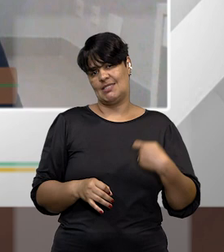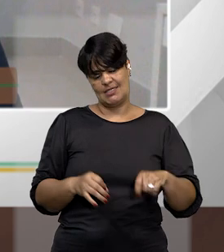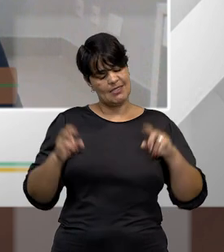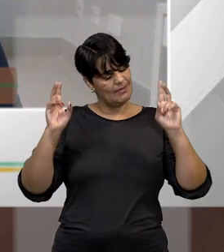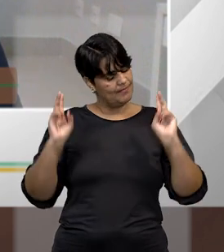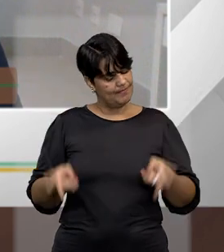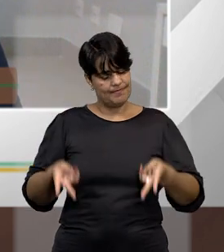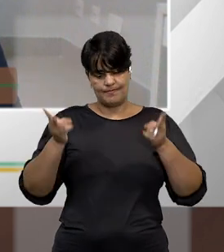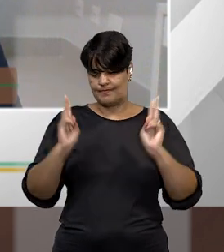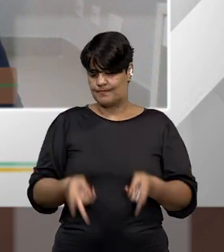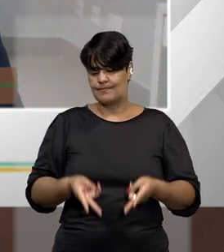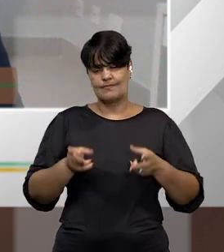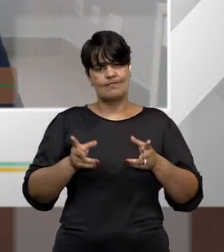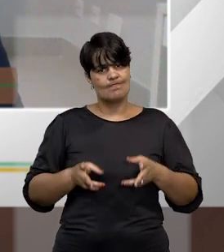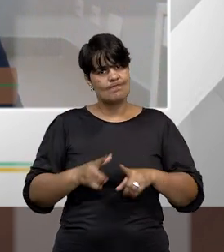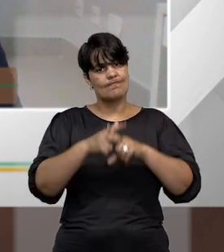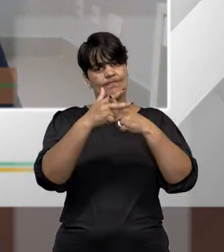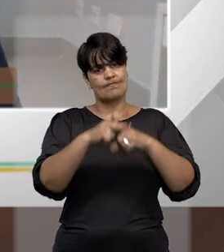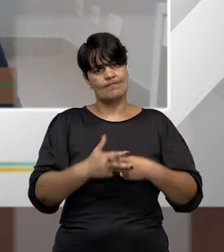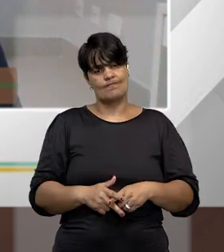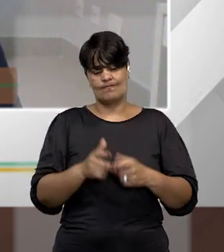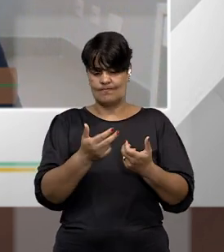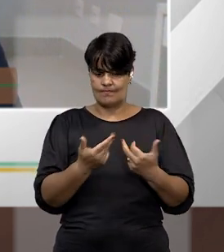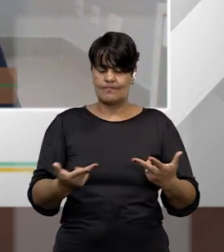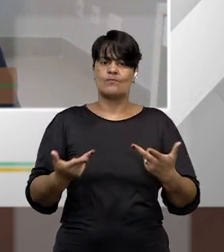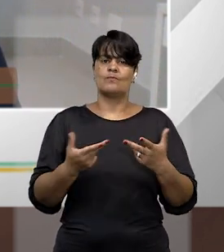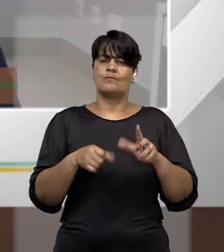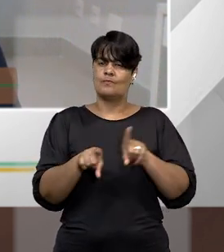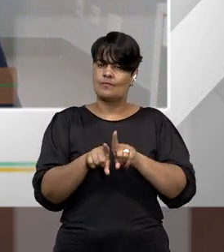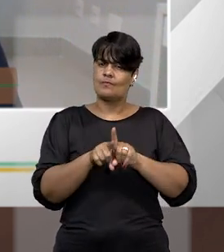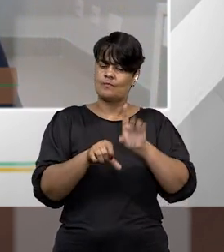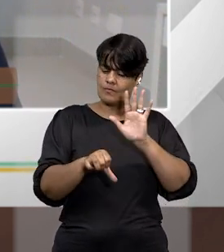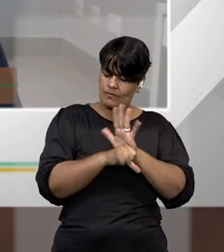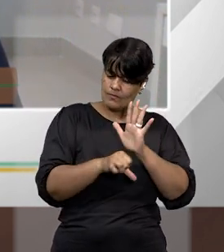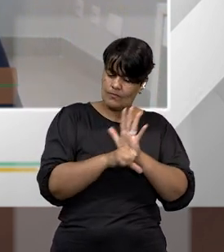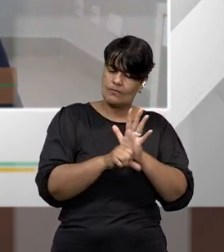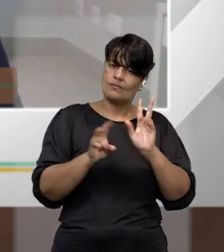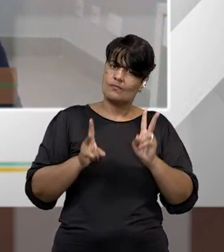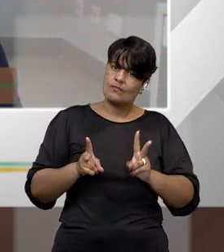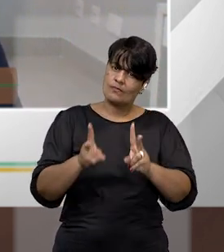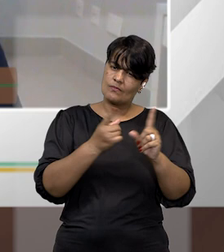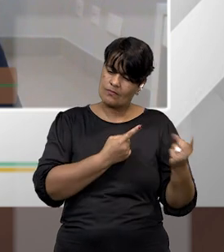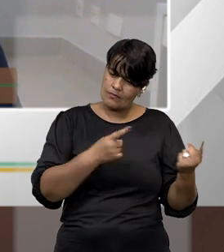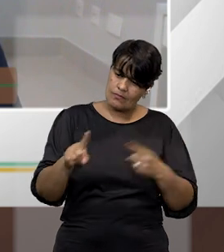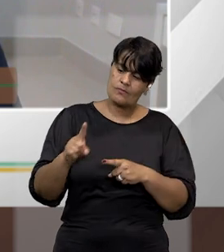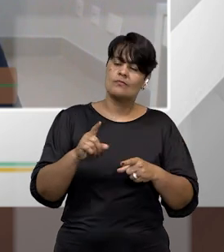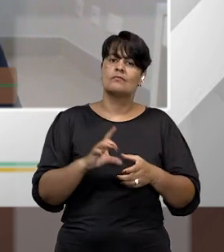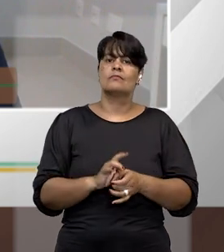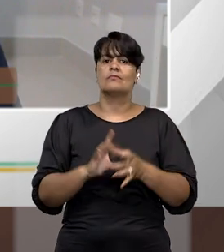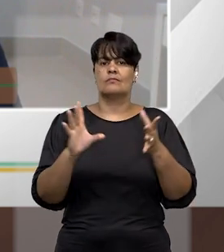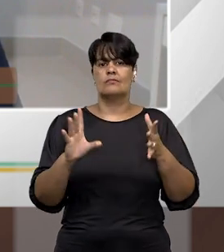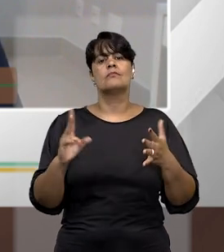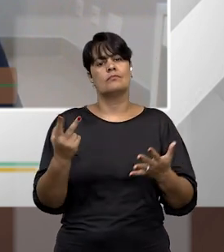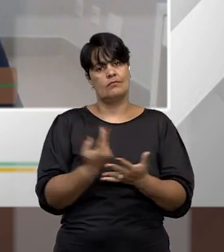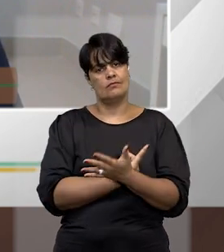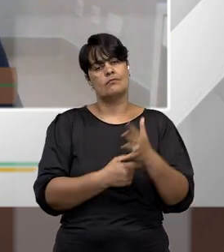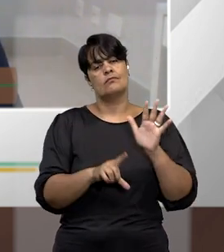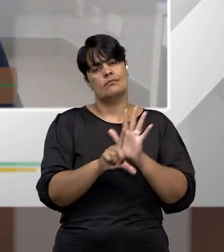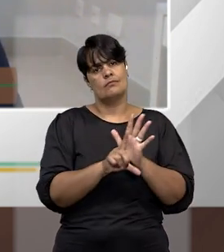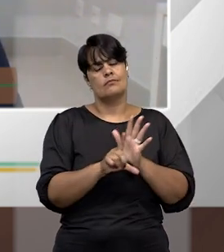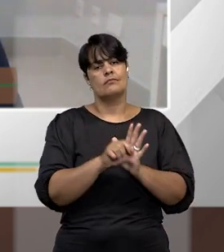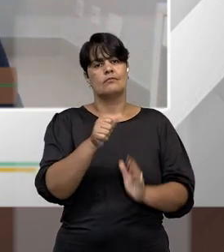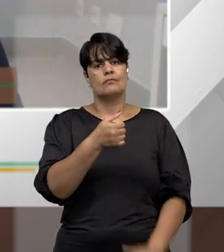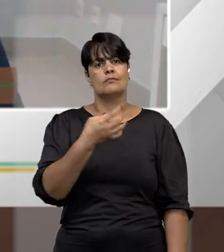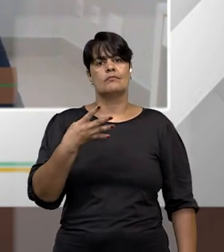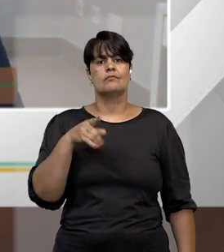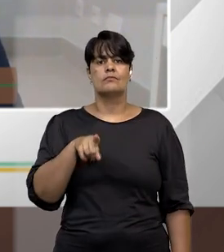desse tipo de comportamento, para a incriminação de comportamentos que atingem a democracia, como foi feito pela lei 14.197. Mais do que